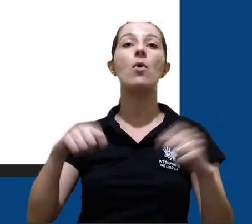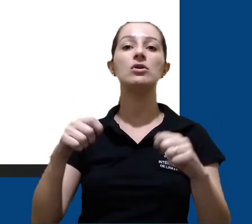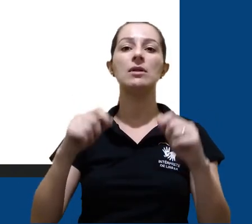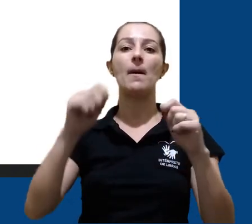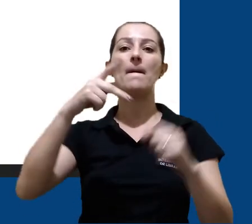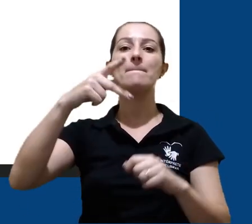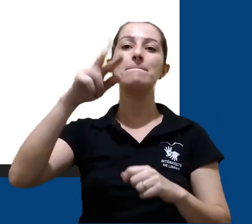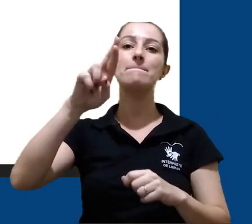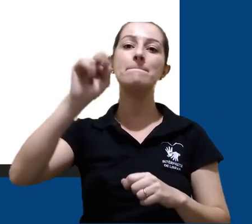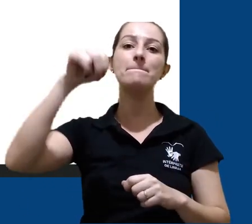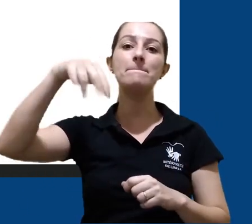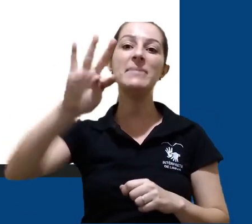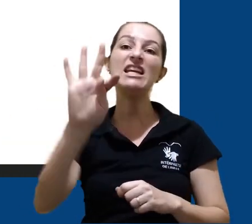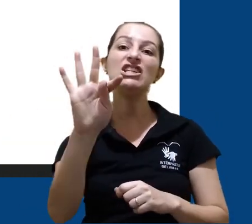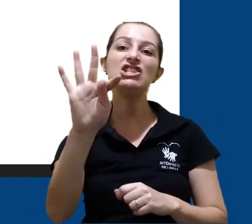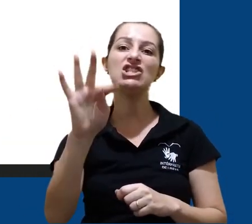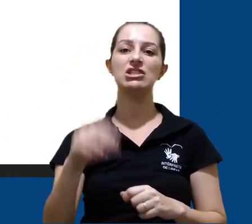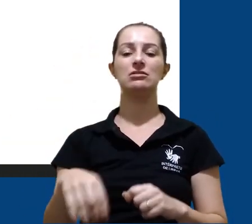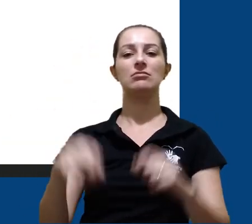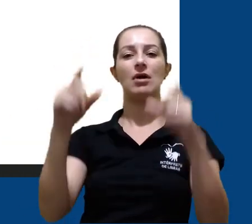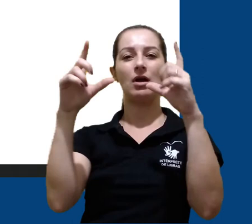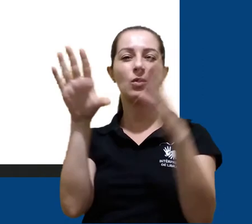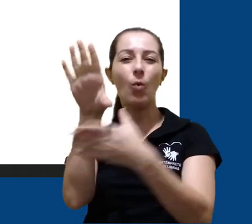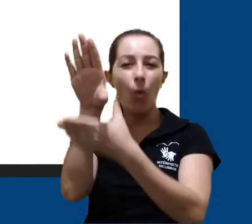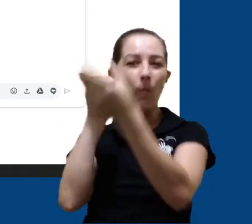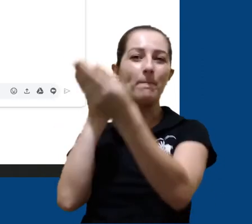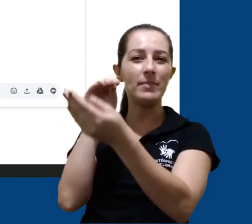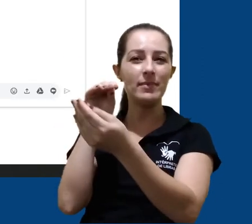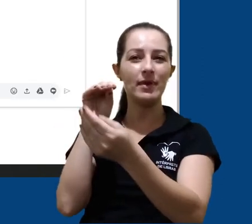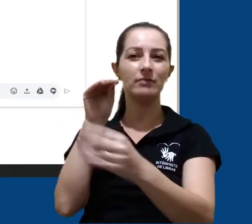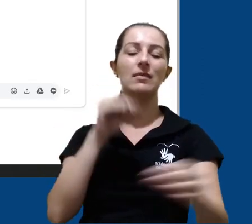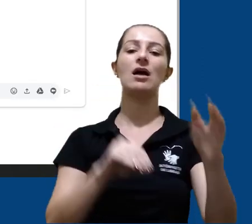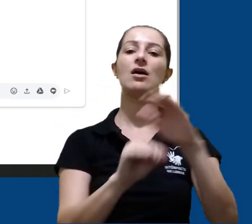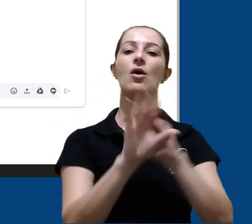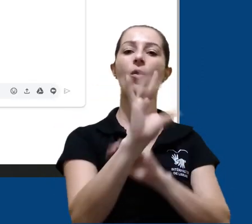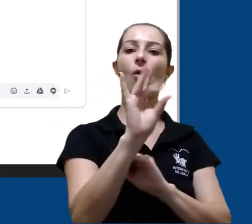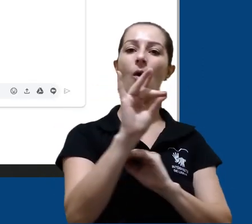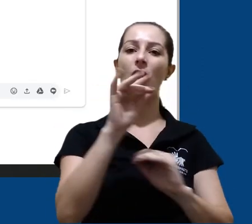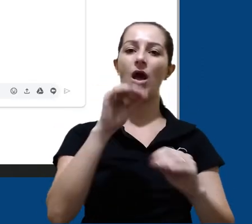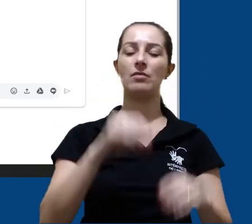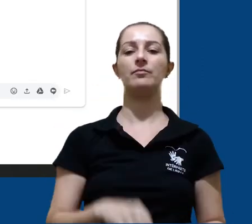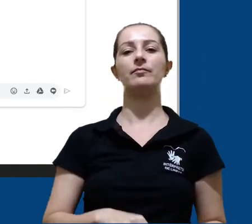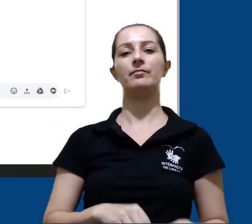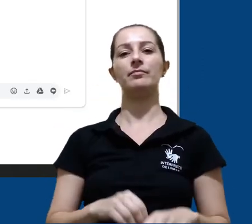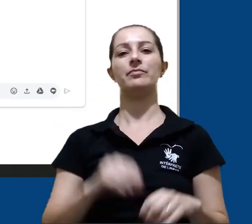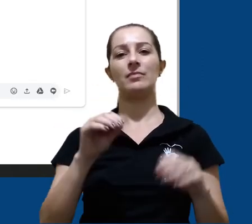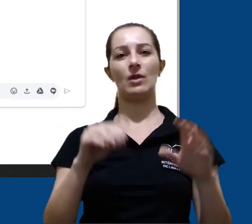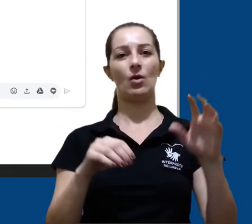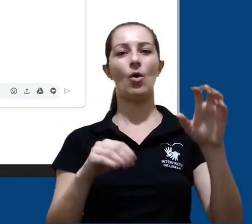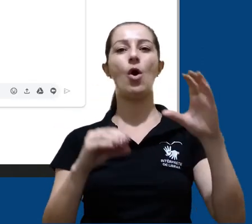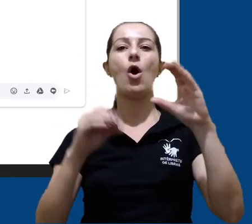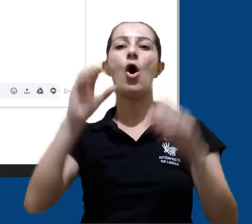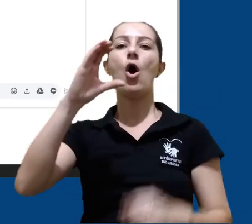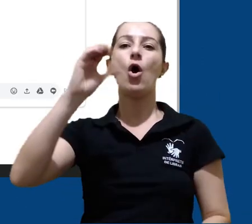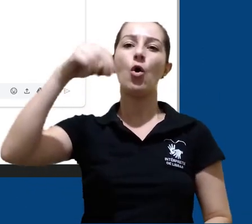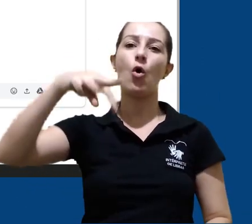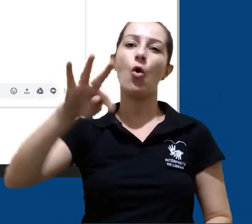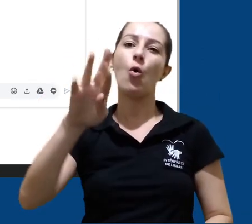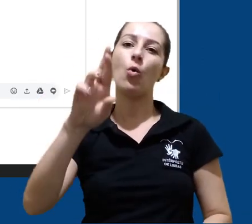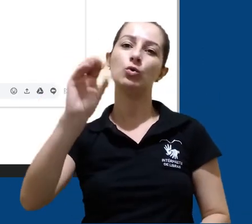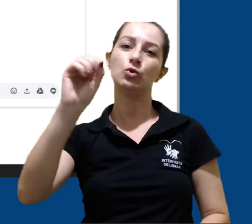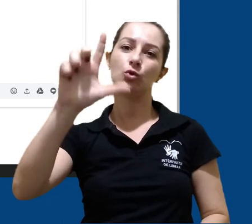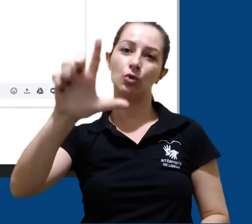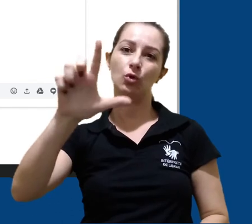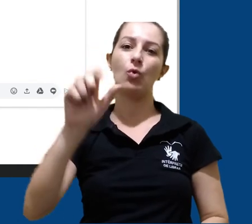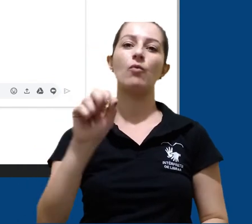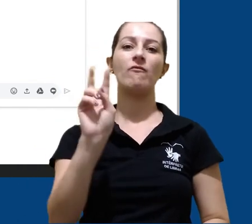Screen no nosso teclado e, em seguida, na nossa conversa, colamos com Ctrl V ou clicando com o botão